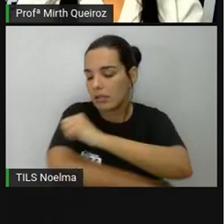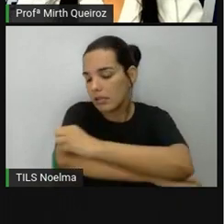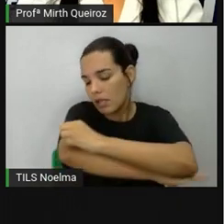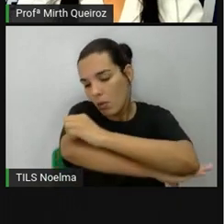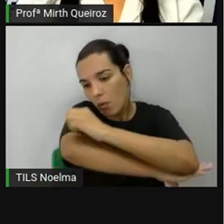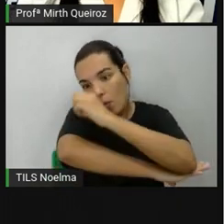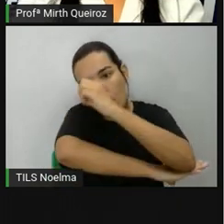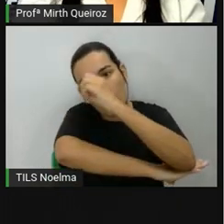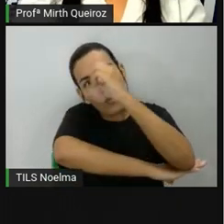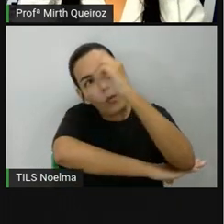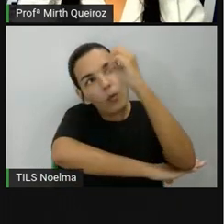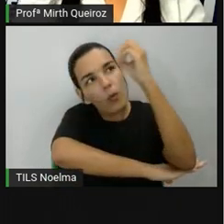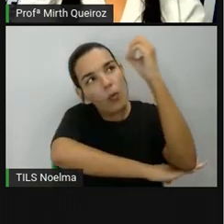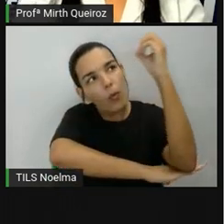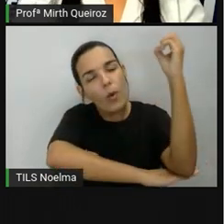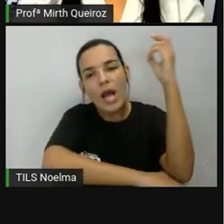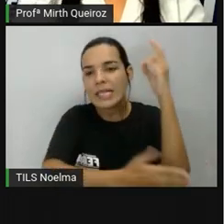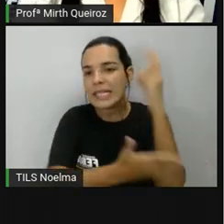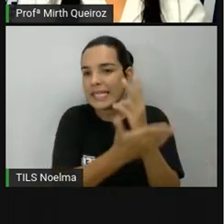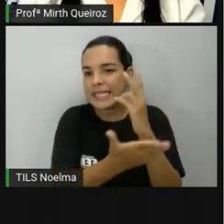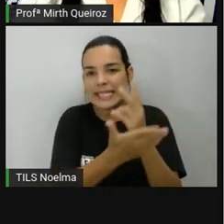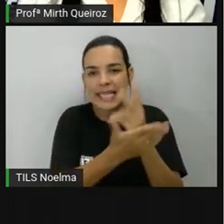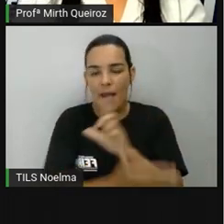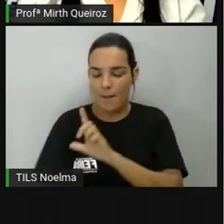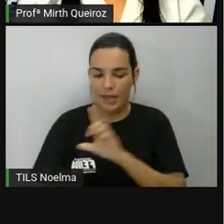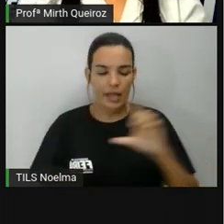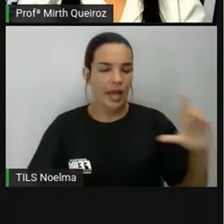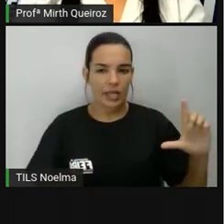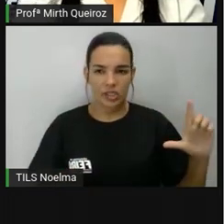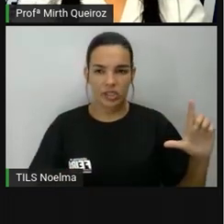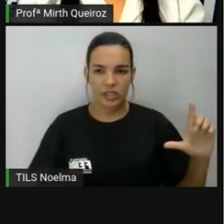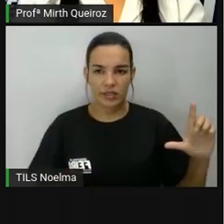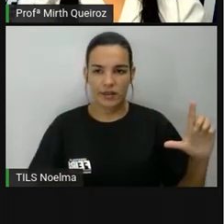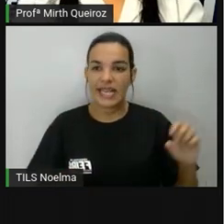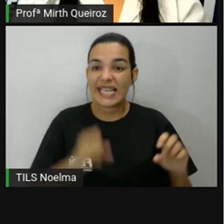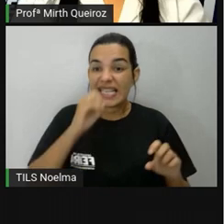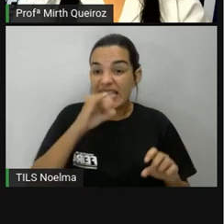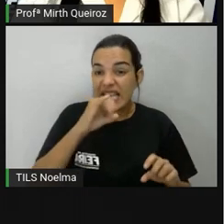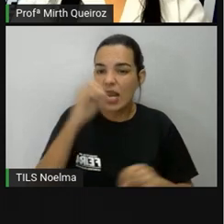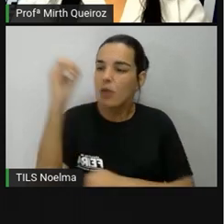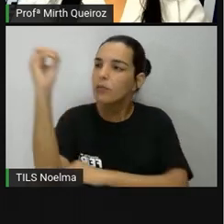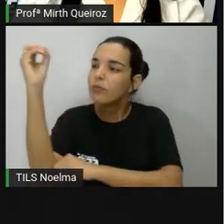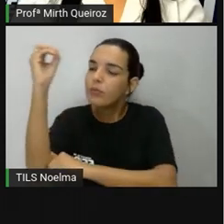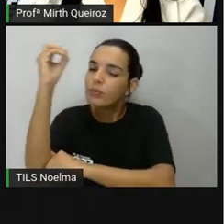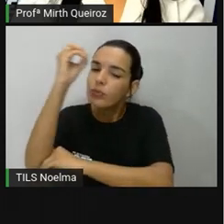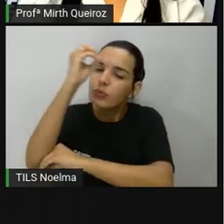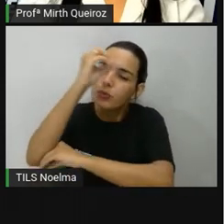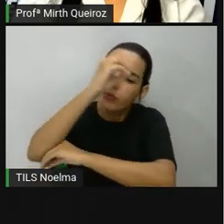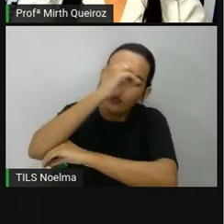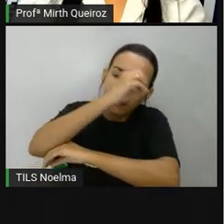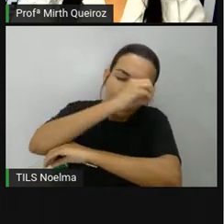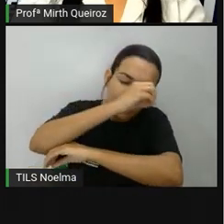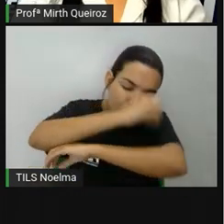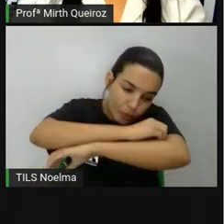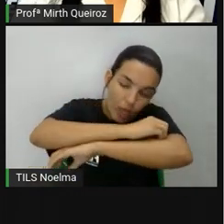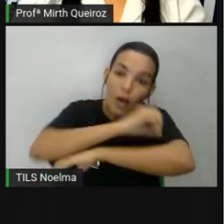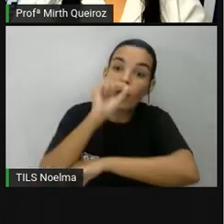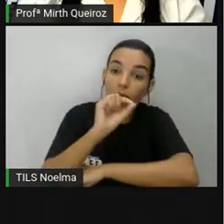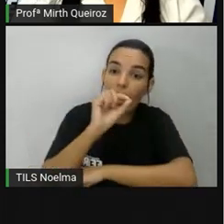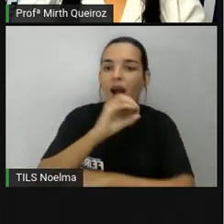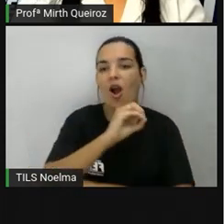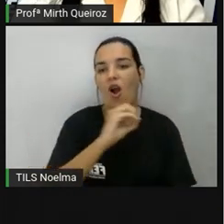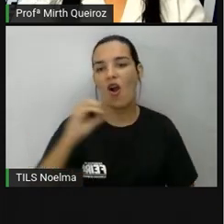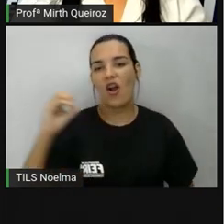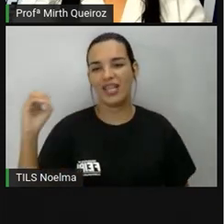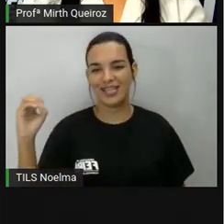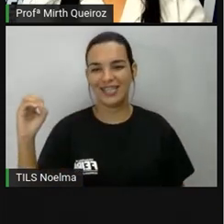sol nasce, sempre vai estar a leste. E o poente, que é onde o sol se põe, é a